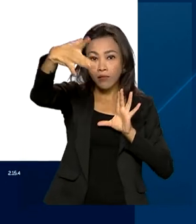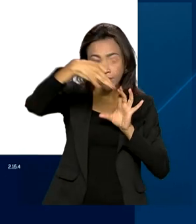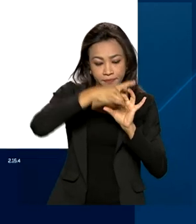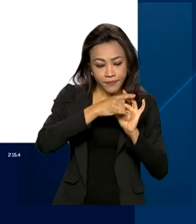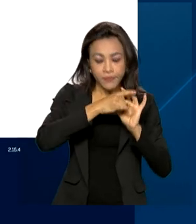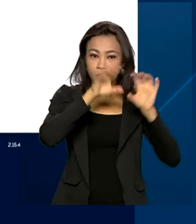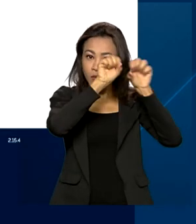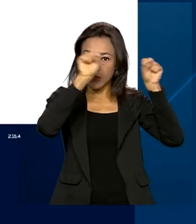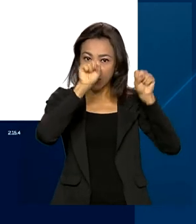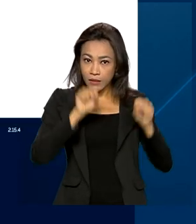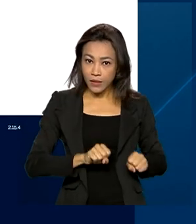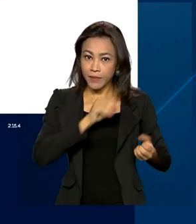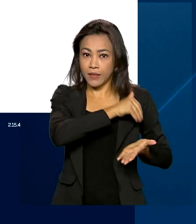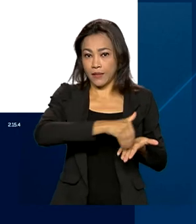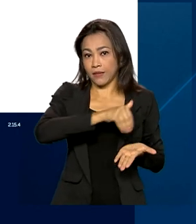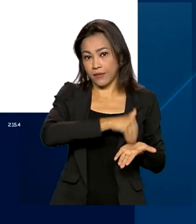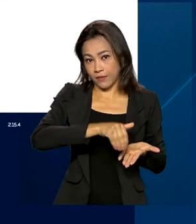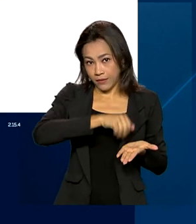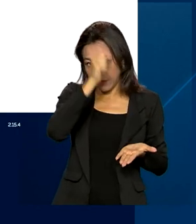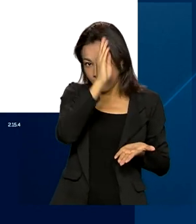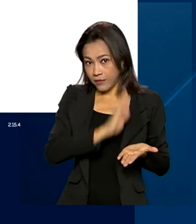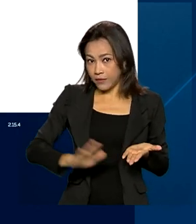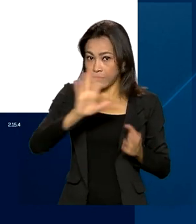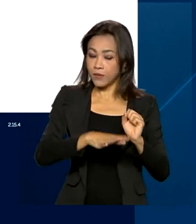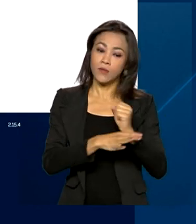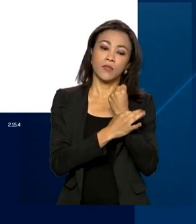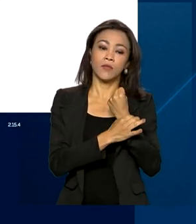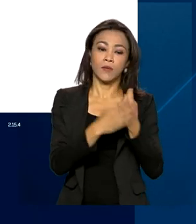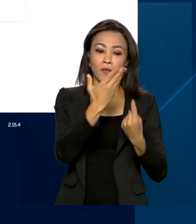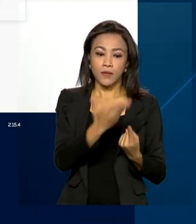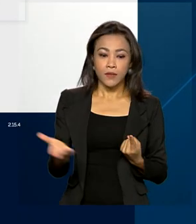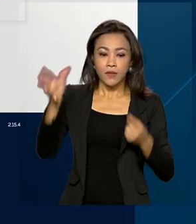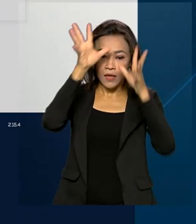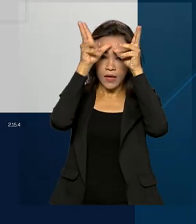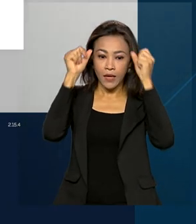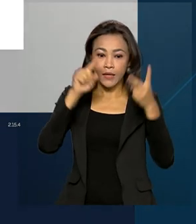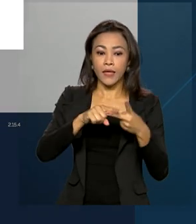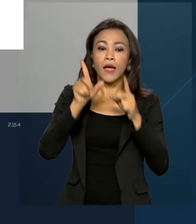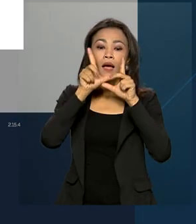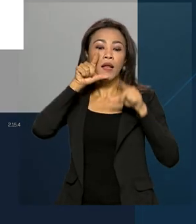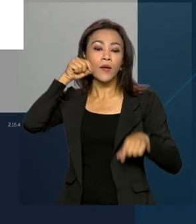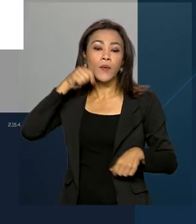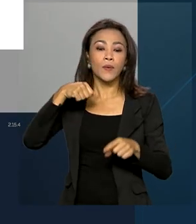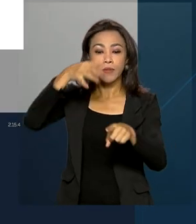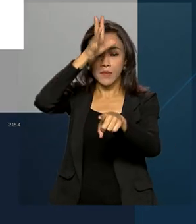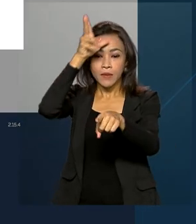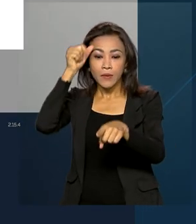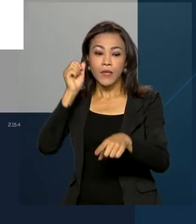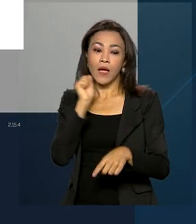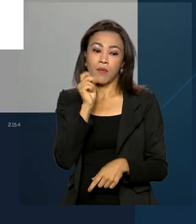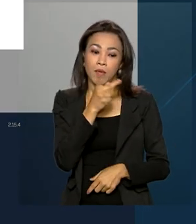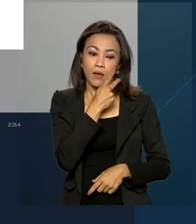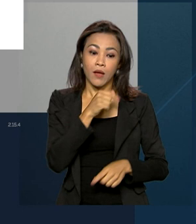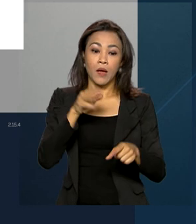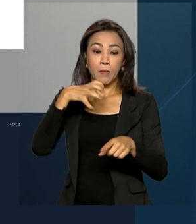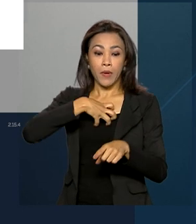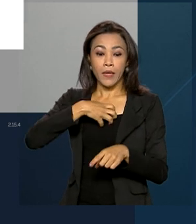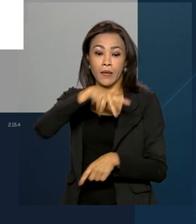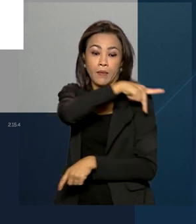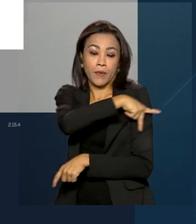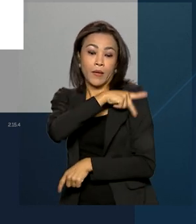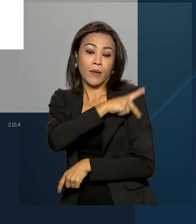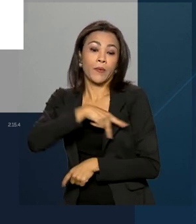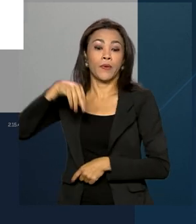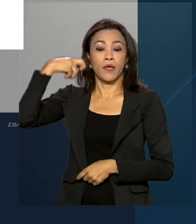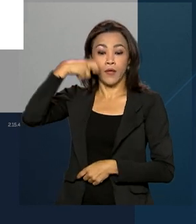sistema da Secretaria Nacional de Segurança Pública. Acre, Alagoas, Amazonas, Amapá, Bahia, Piauí,